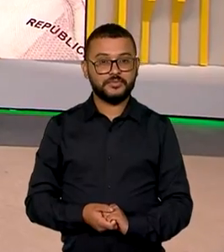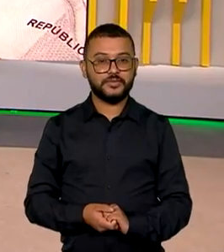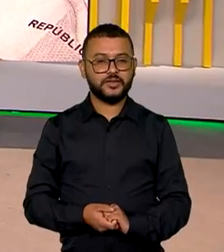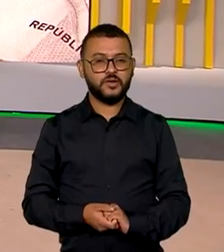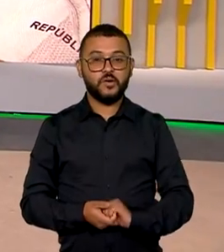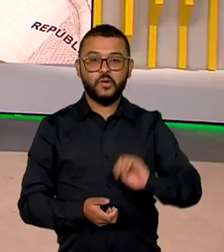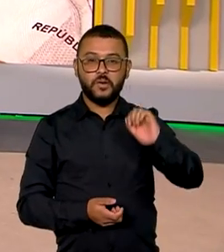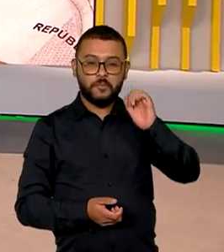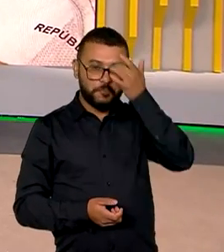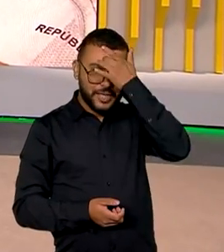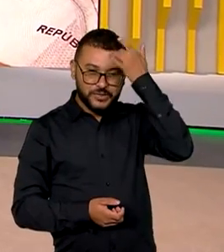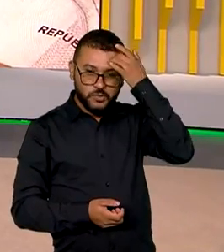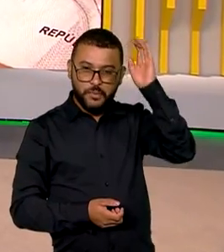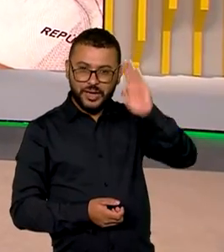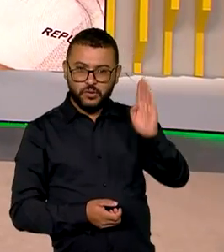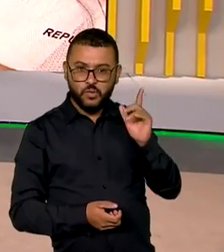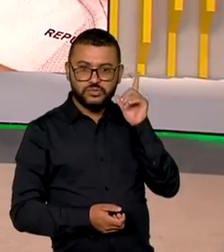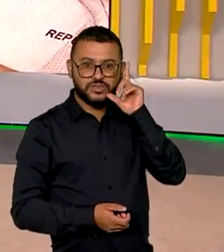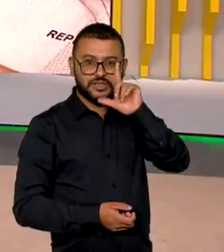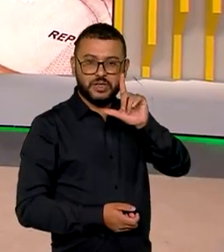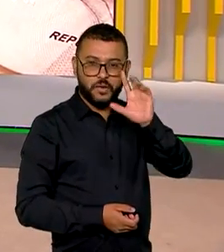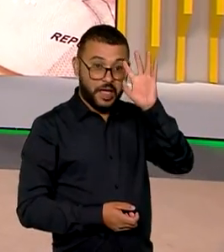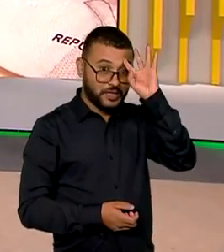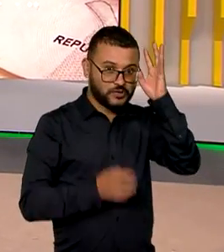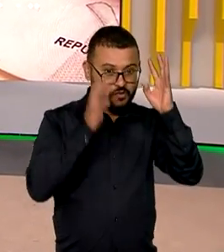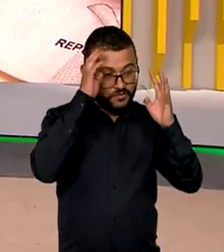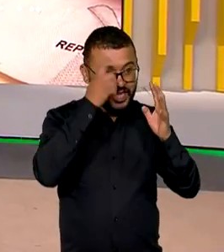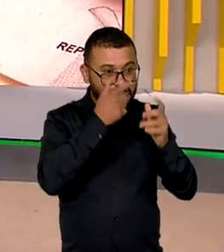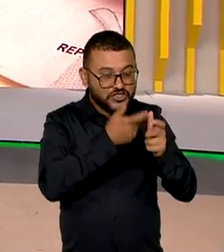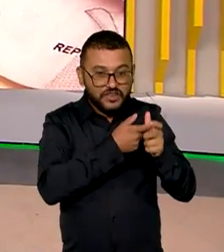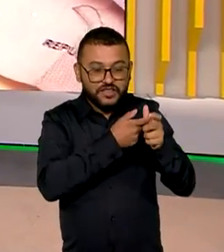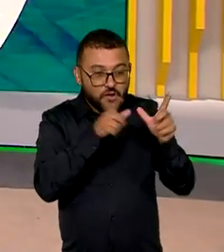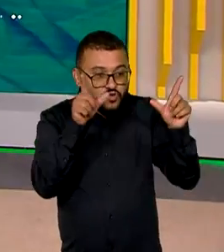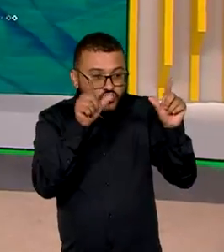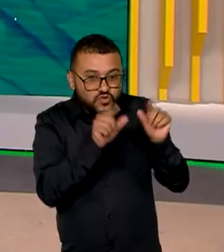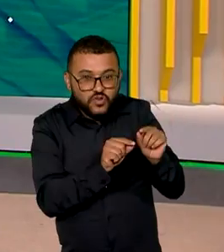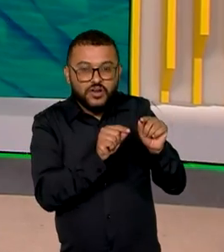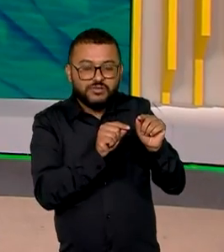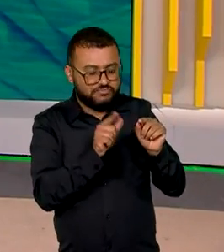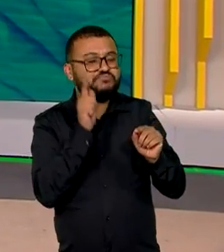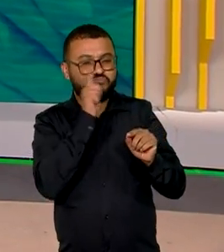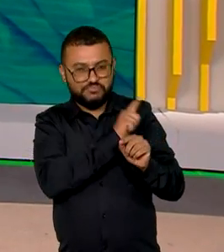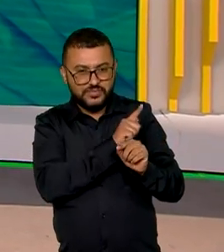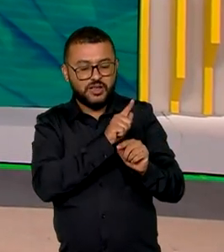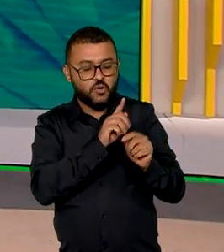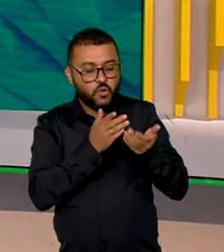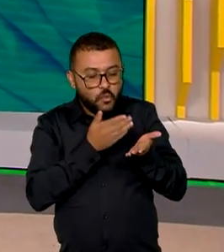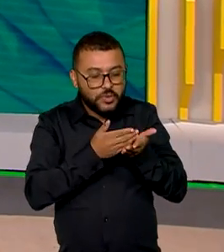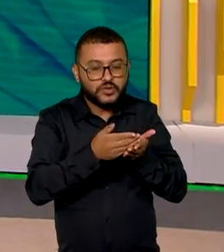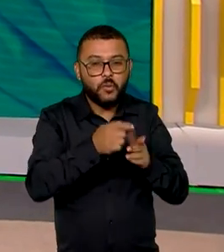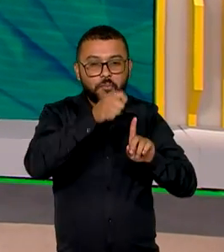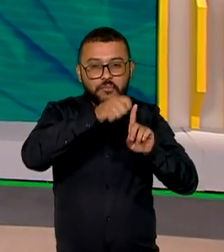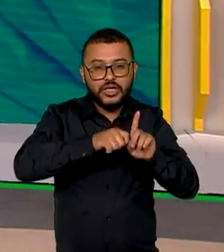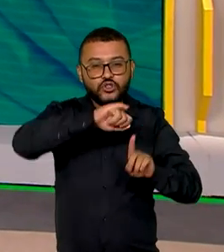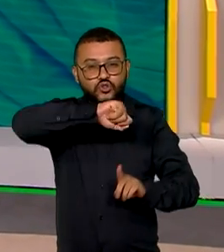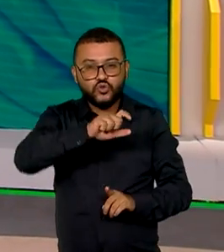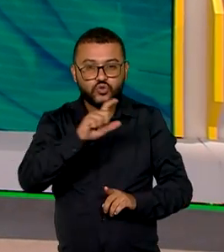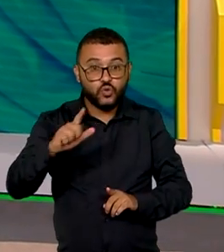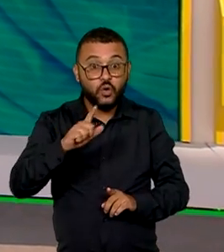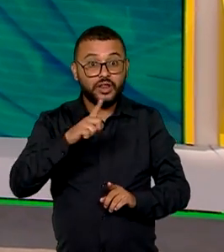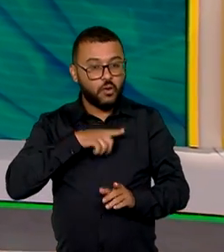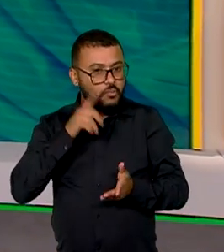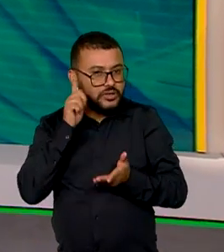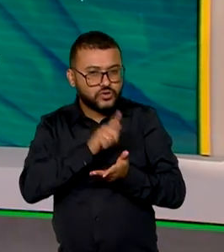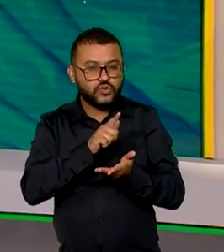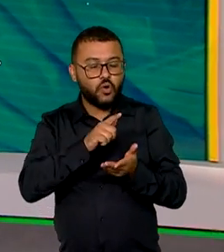O brasileiro está conseguindo ficar com as contas em dia e quitar as dívidas. Desde julho, quando foi lançado o programa